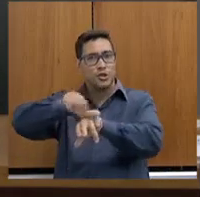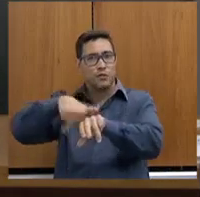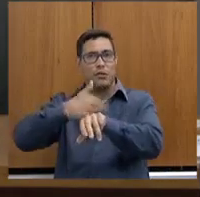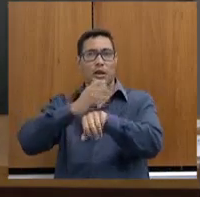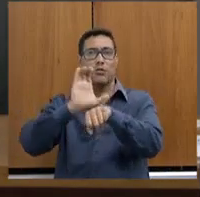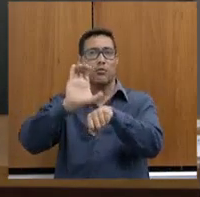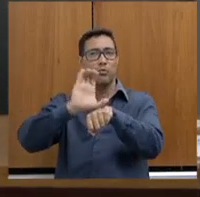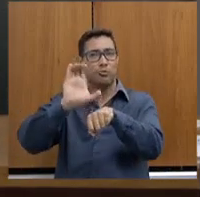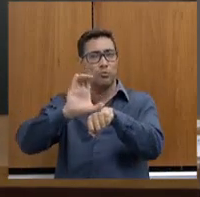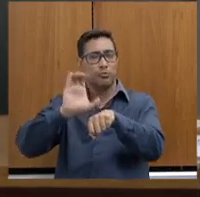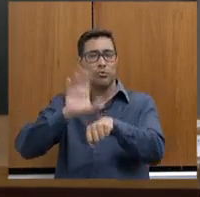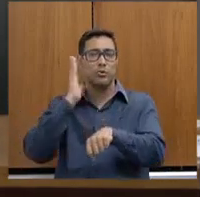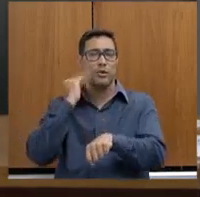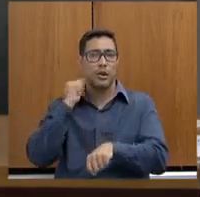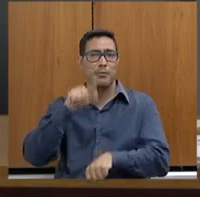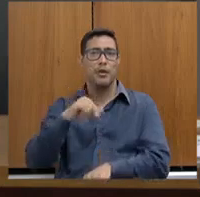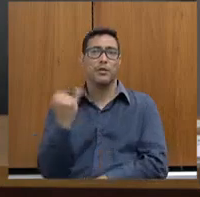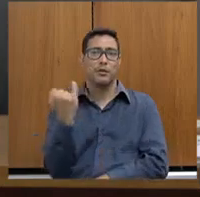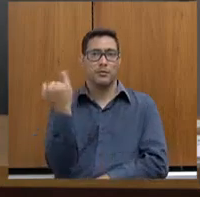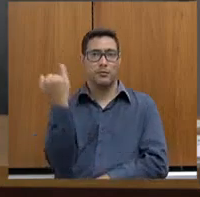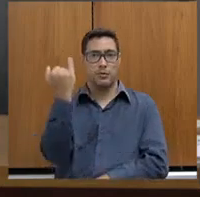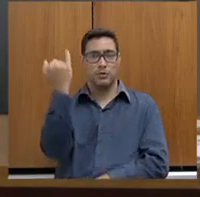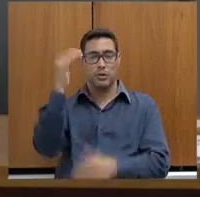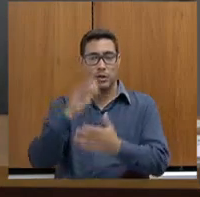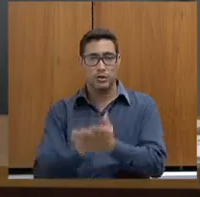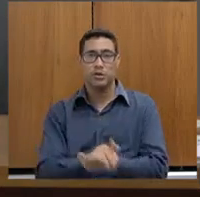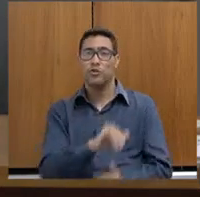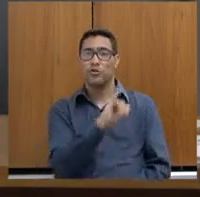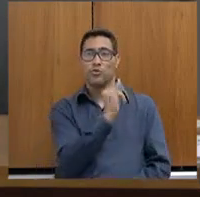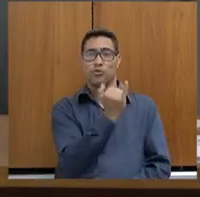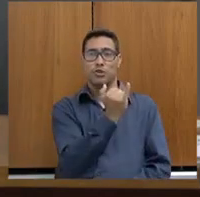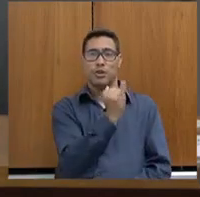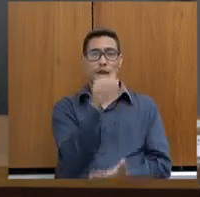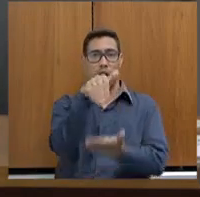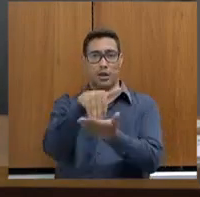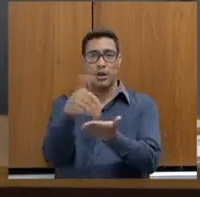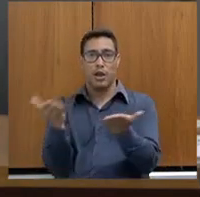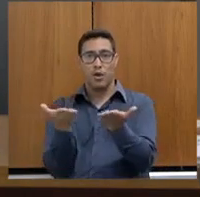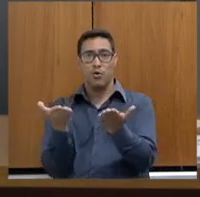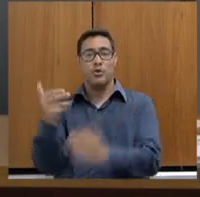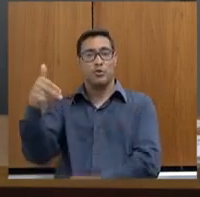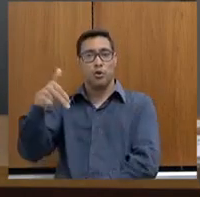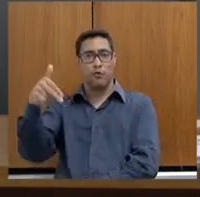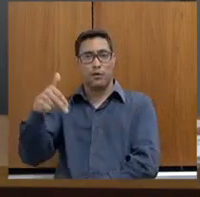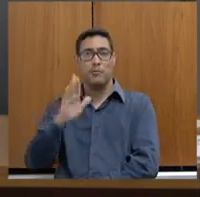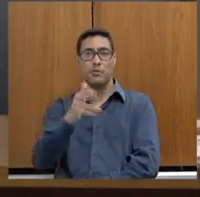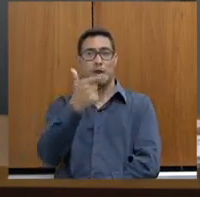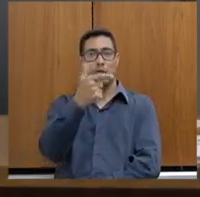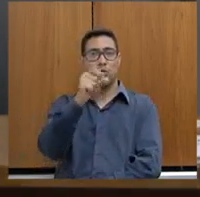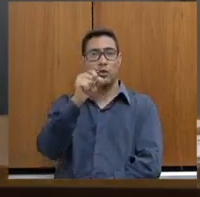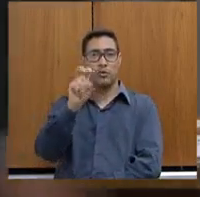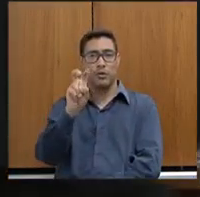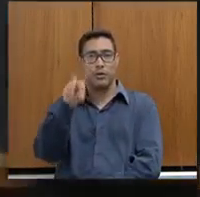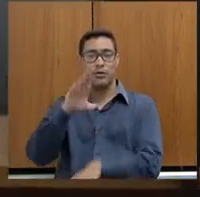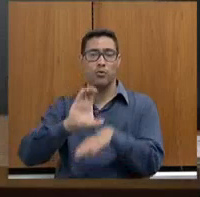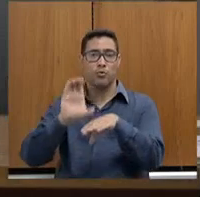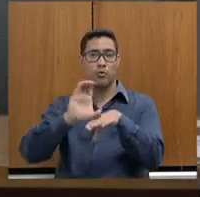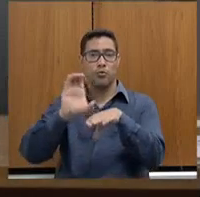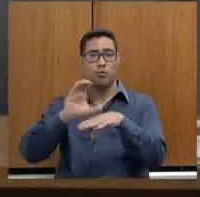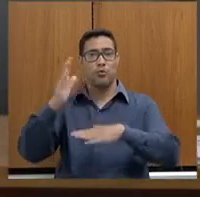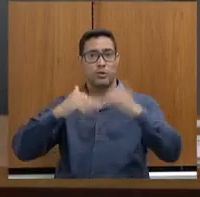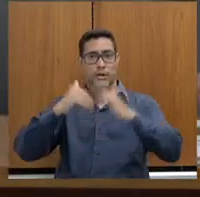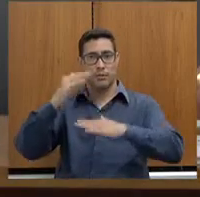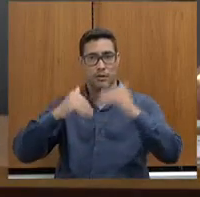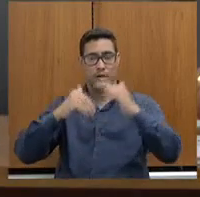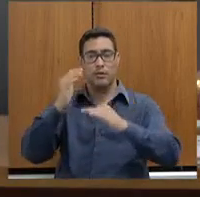minha equipe considera muito importante. Então, foram, de janeiro até hoje, até o mês de novembro, são 205 cursos de capacitação. Só para que